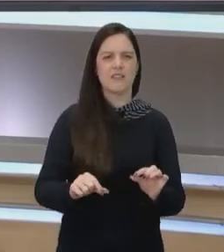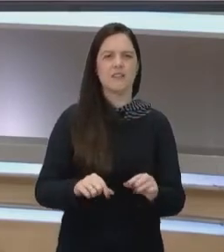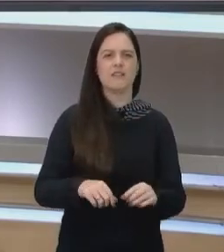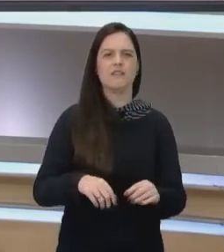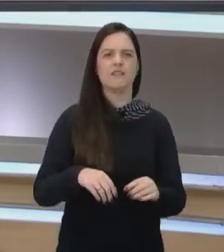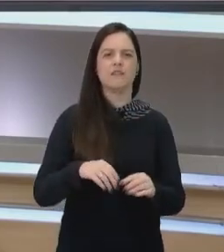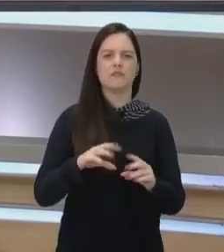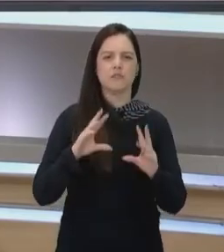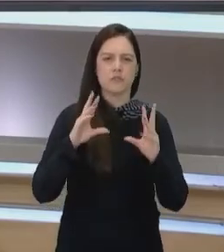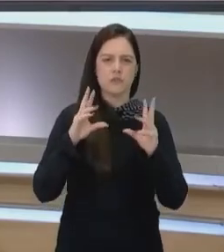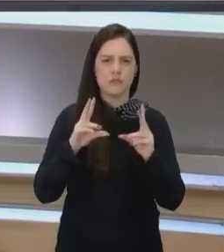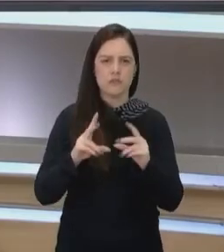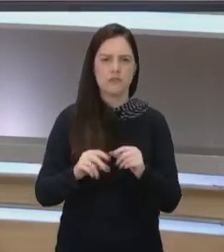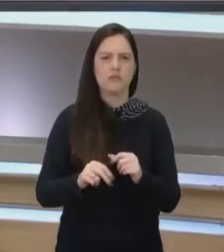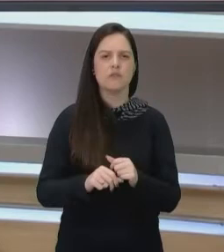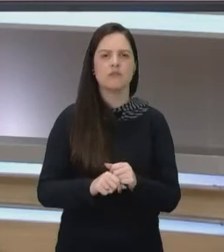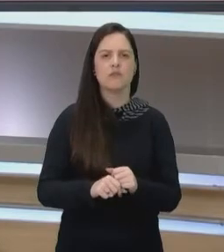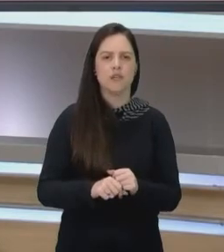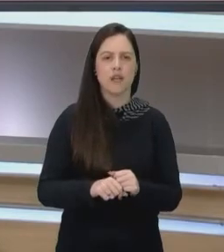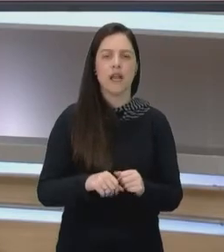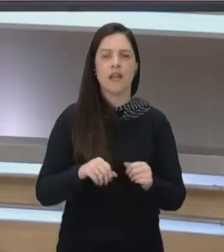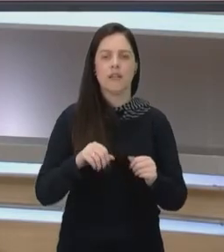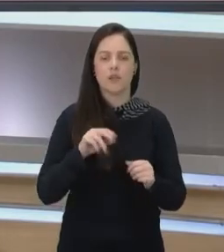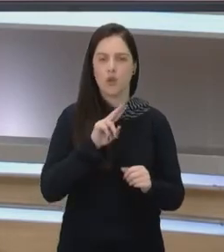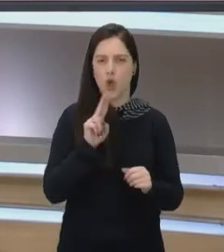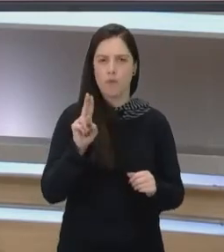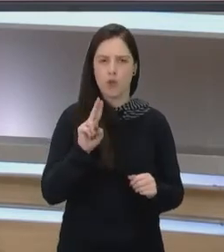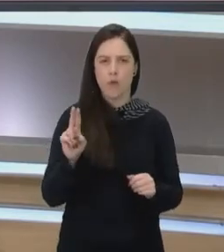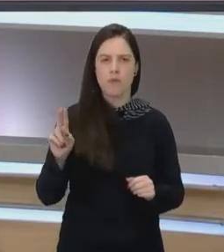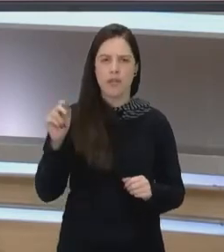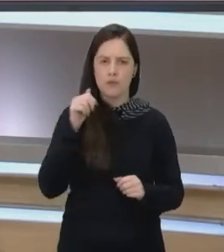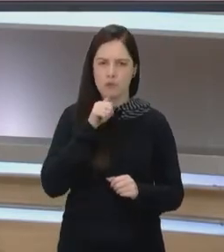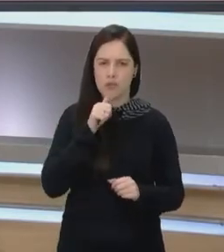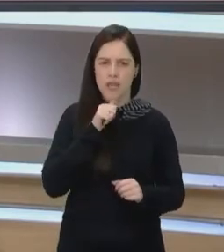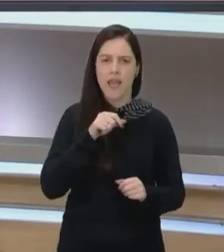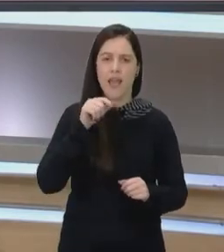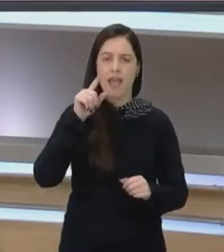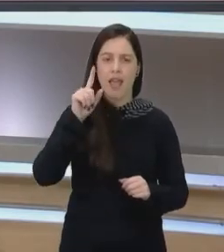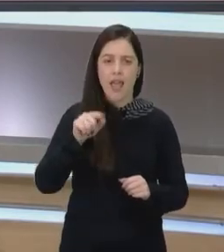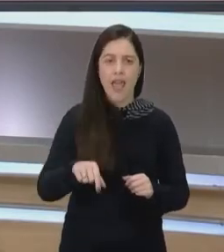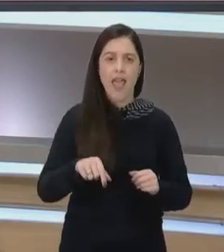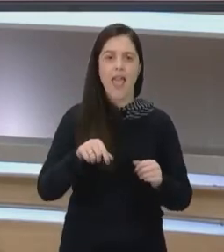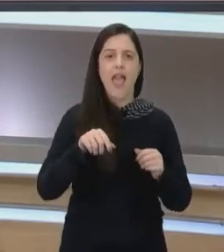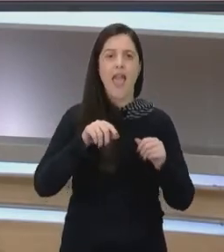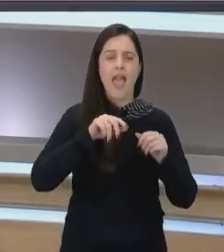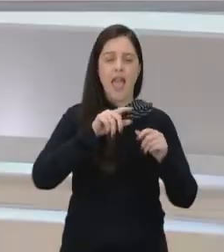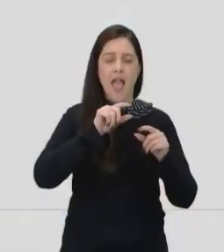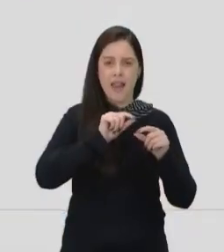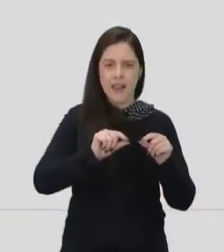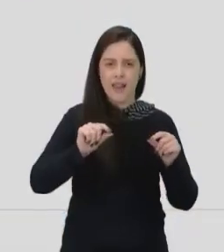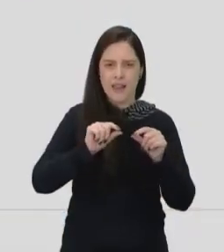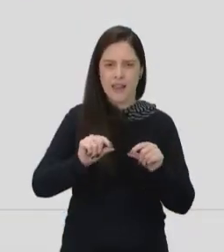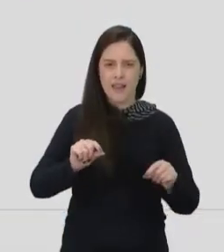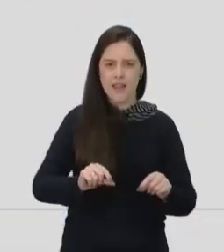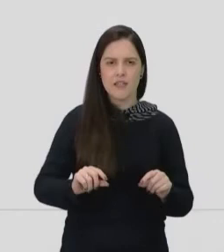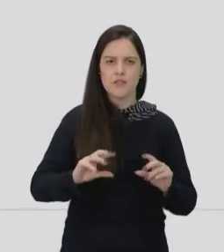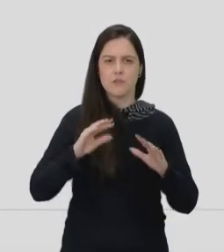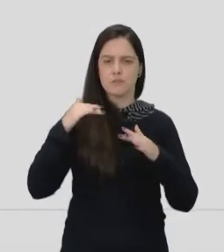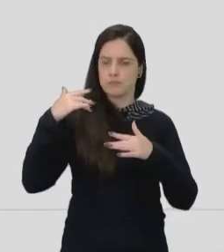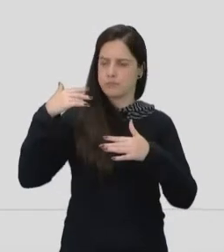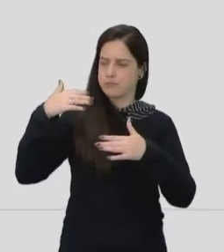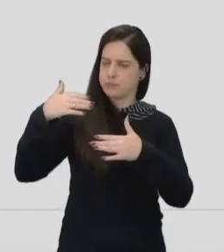Helena, da Sida, que é a linha da intergeracionalidade da violência.